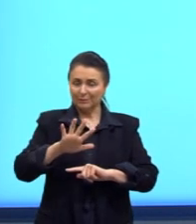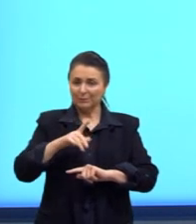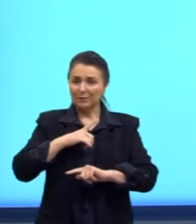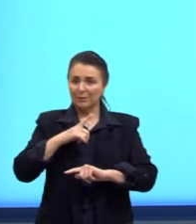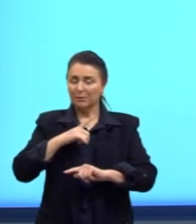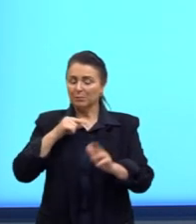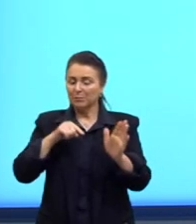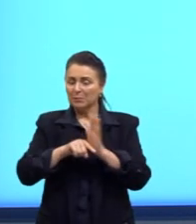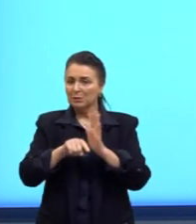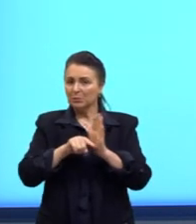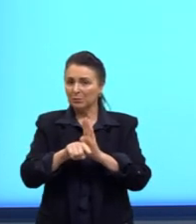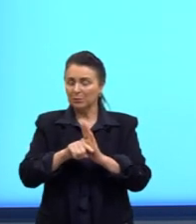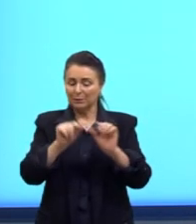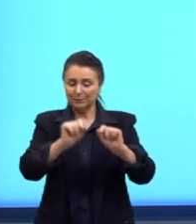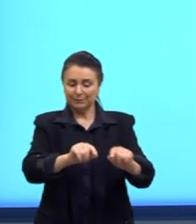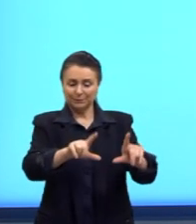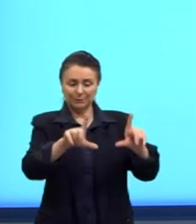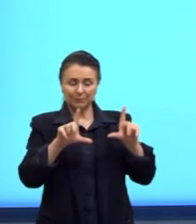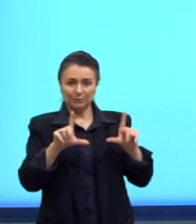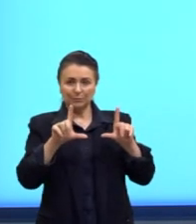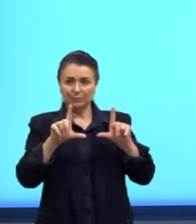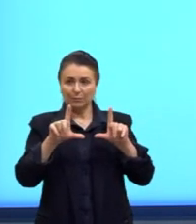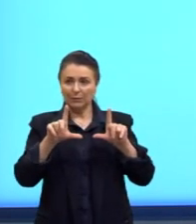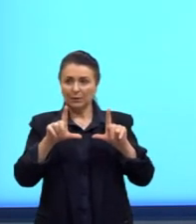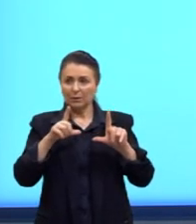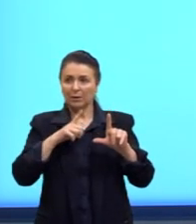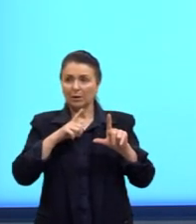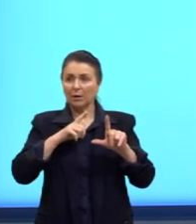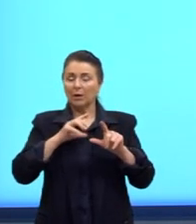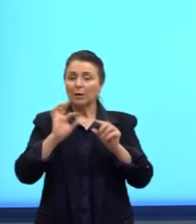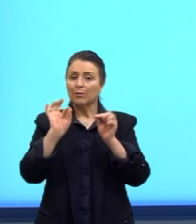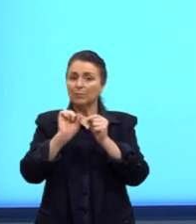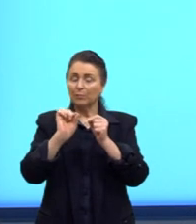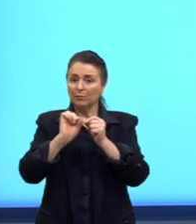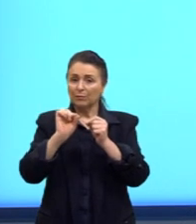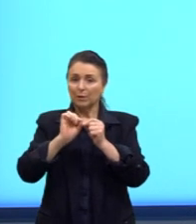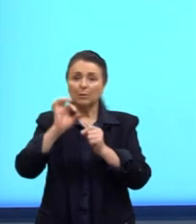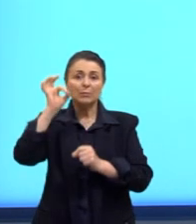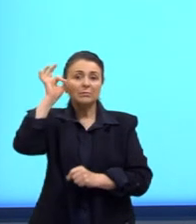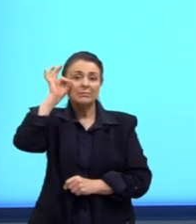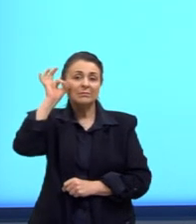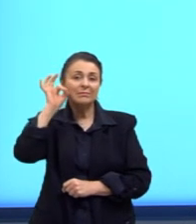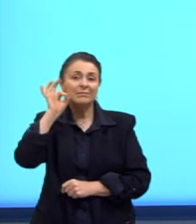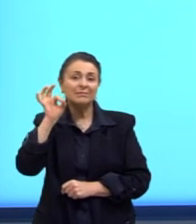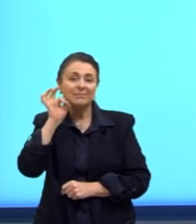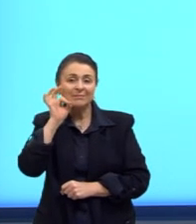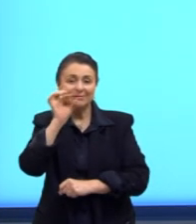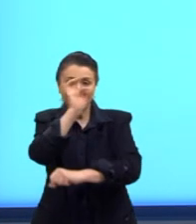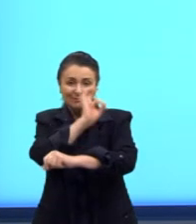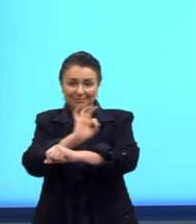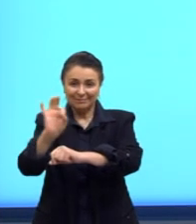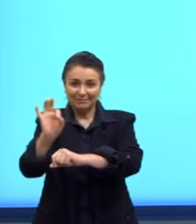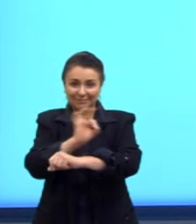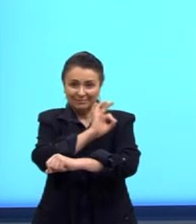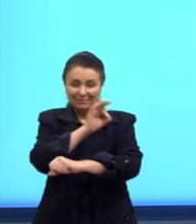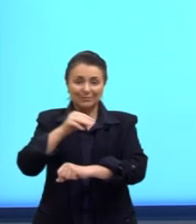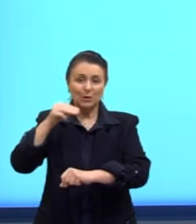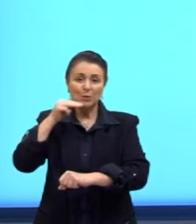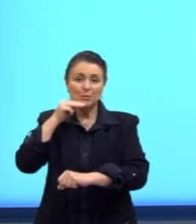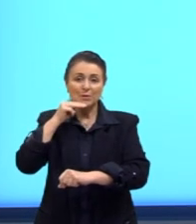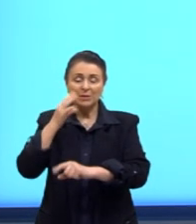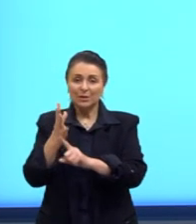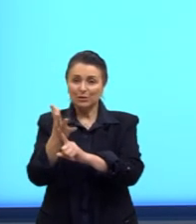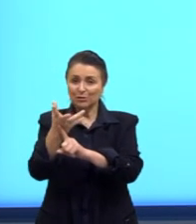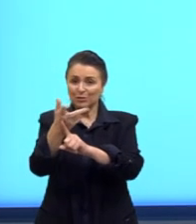diz o seguinte. Projetado pelo arquiteto Oscar Niemeyer, o Museu de Arte Contemporânea,